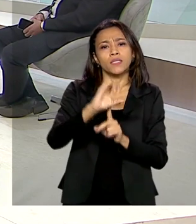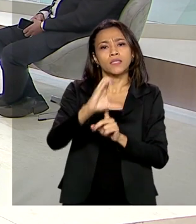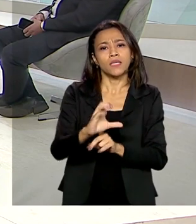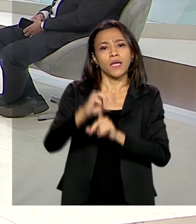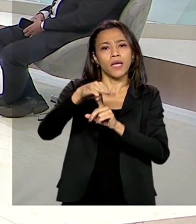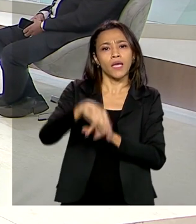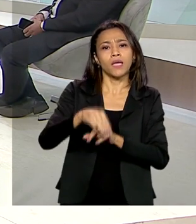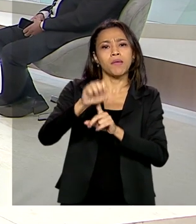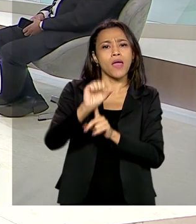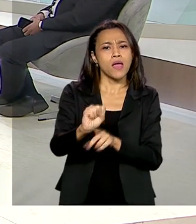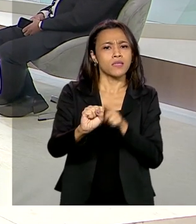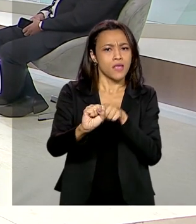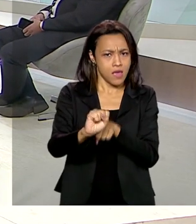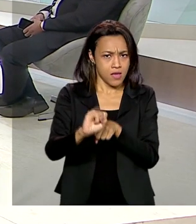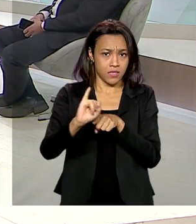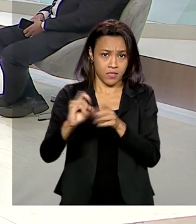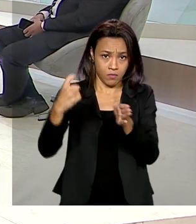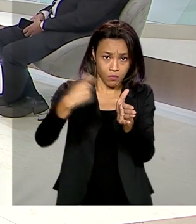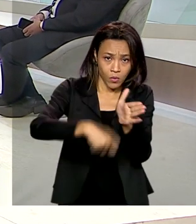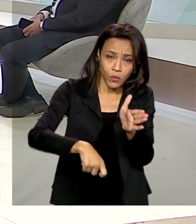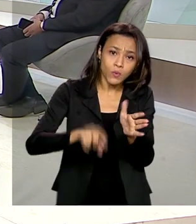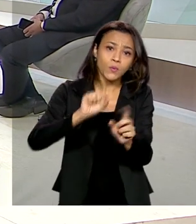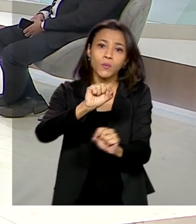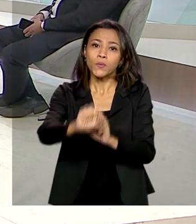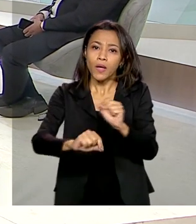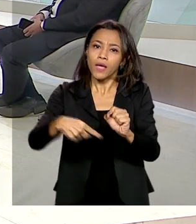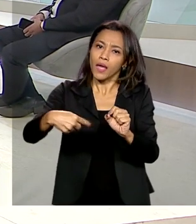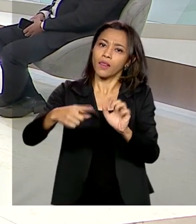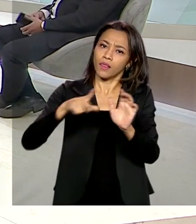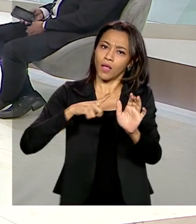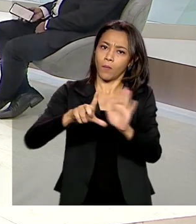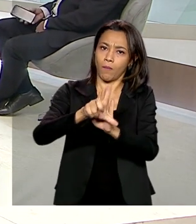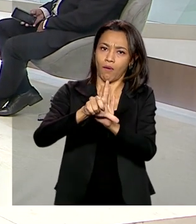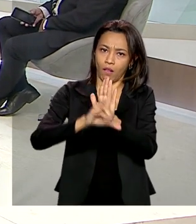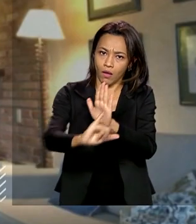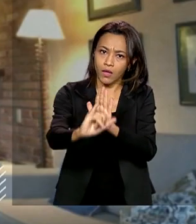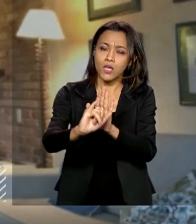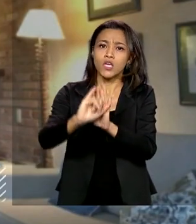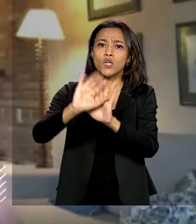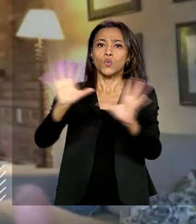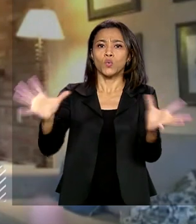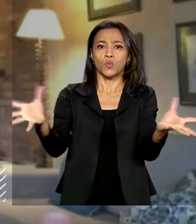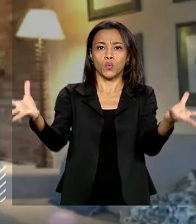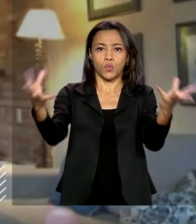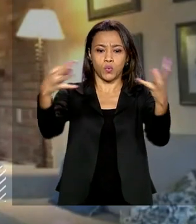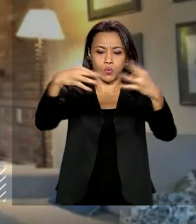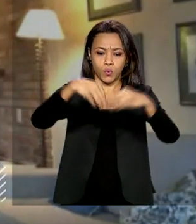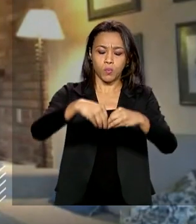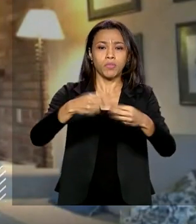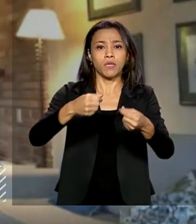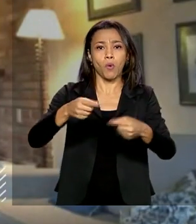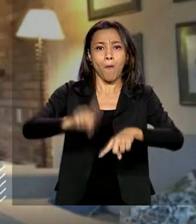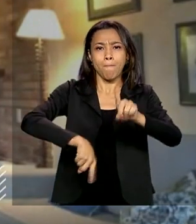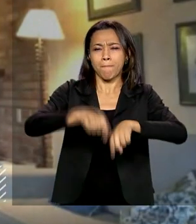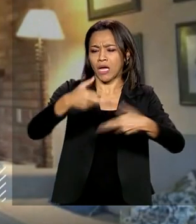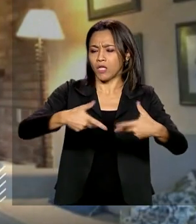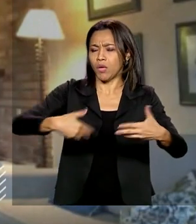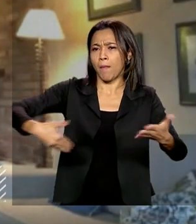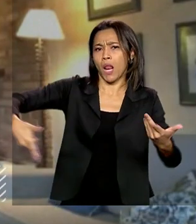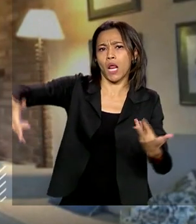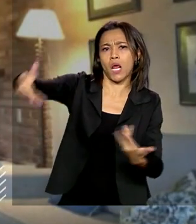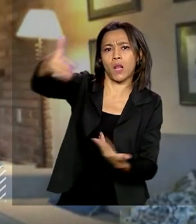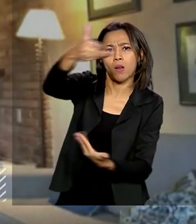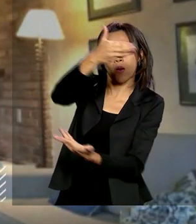é a legislação de que nós queremos fazer um imposto de circulação de mercadoria que não seja